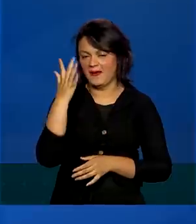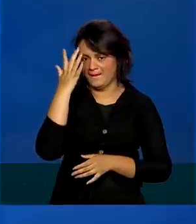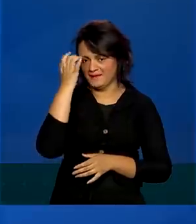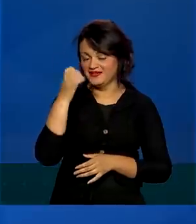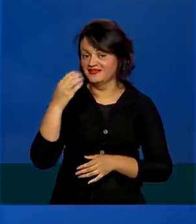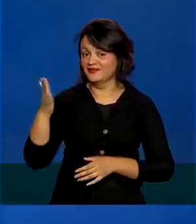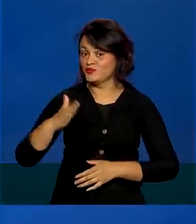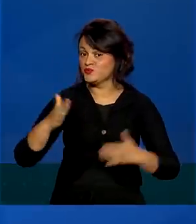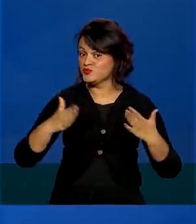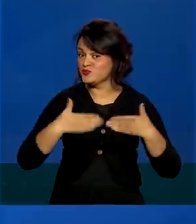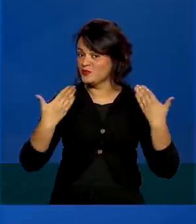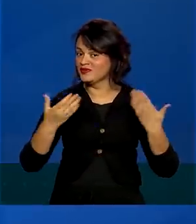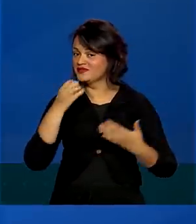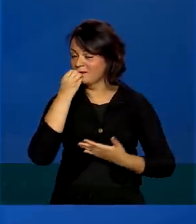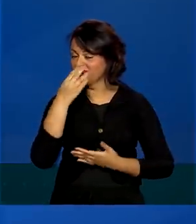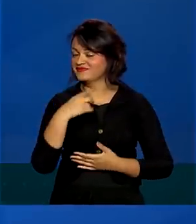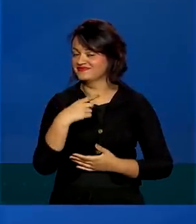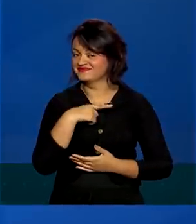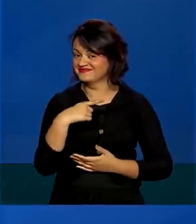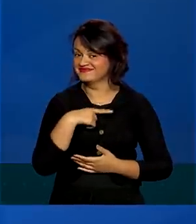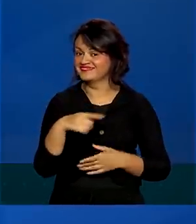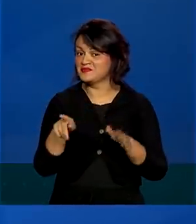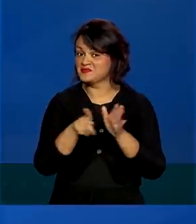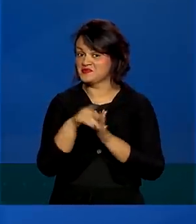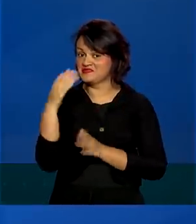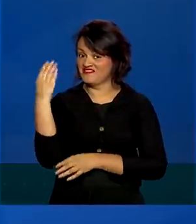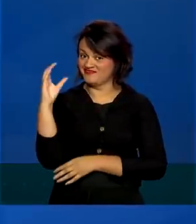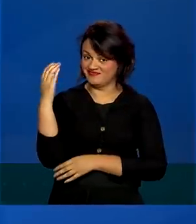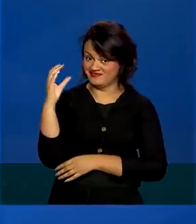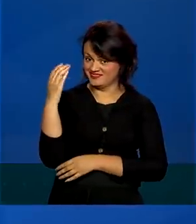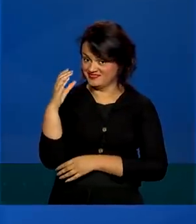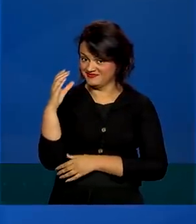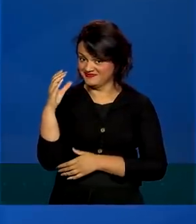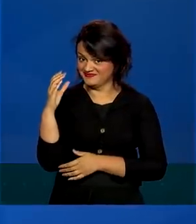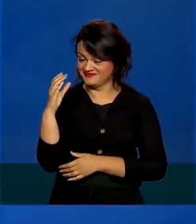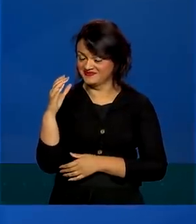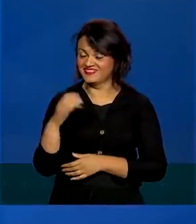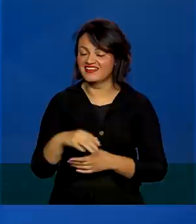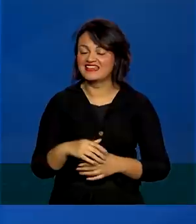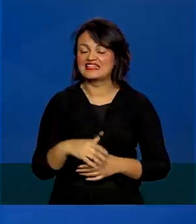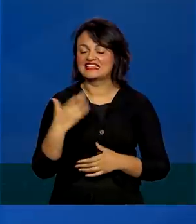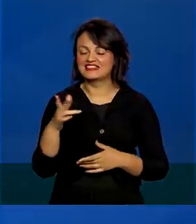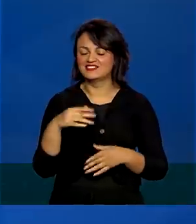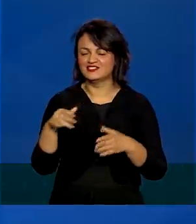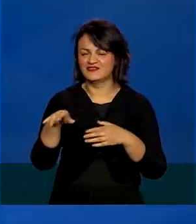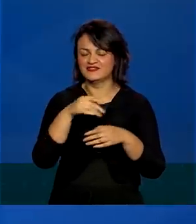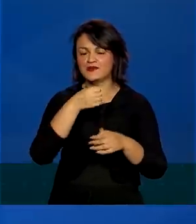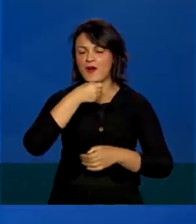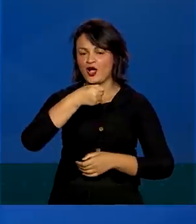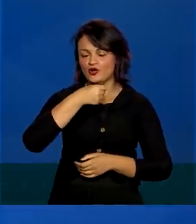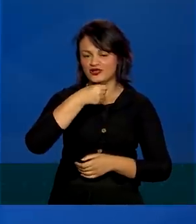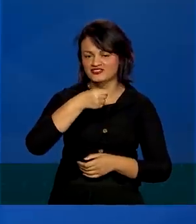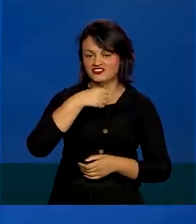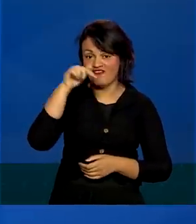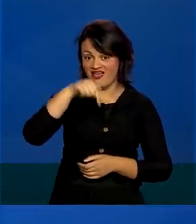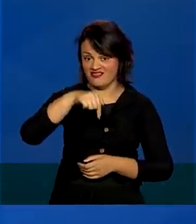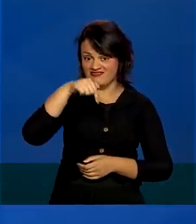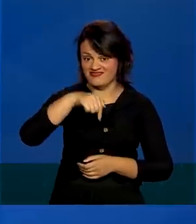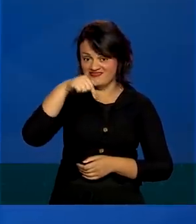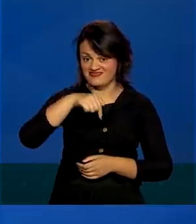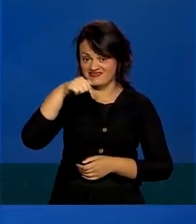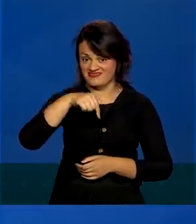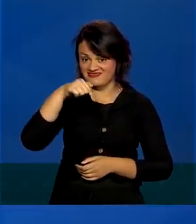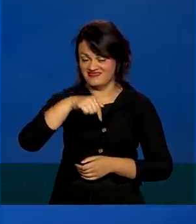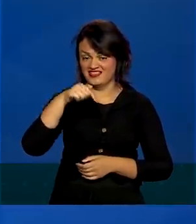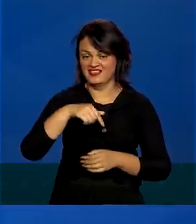a gente tem uma surpresa muito boa vindo da área da ciência, e nós vamos fazer uma coletiva de imprensa aqui, nesse